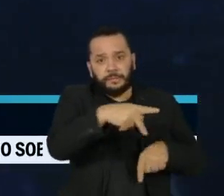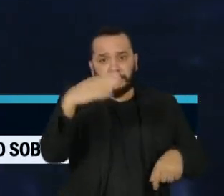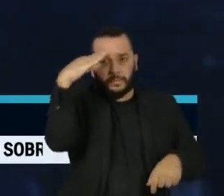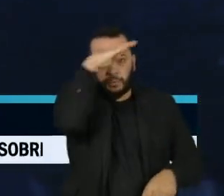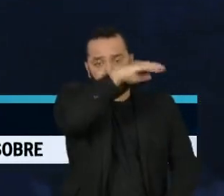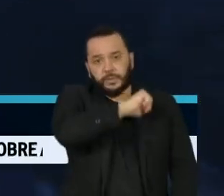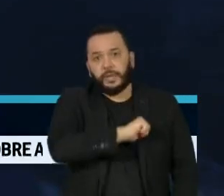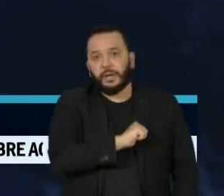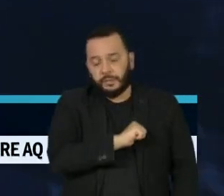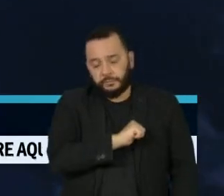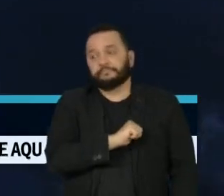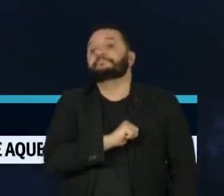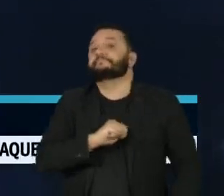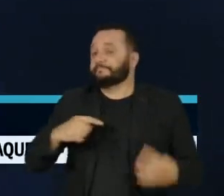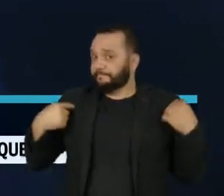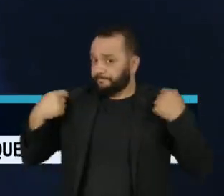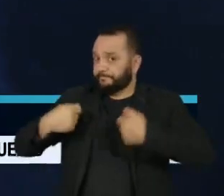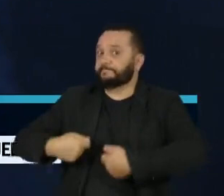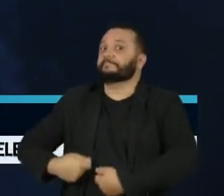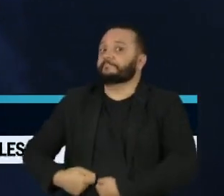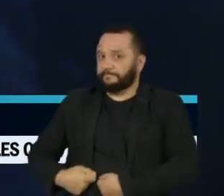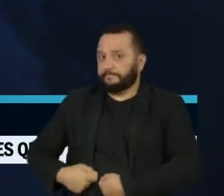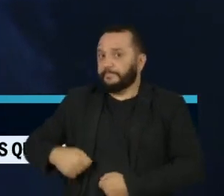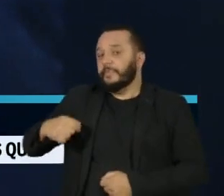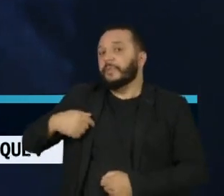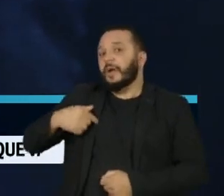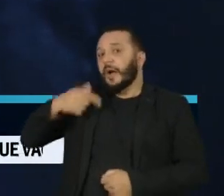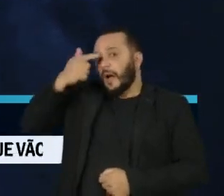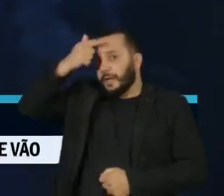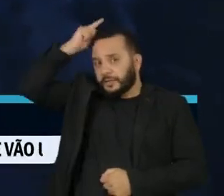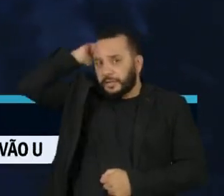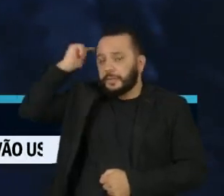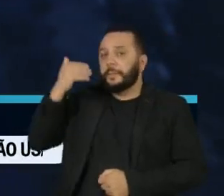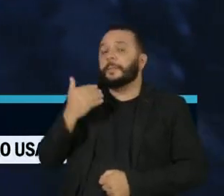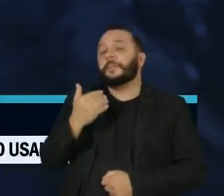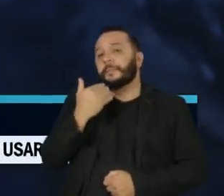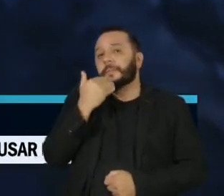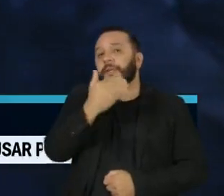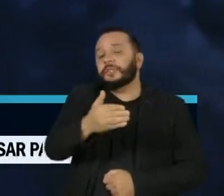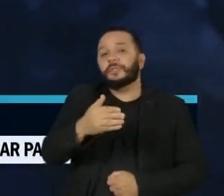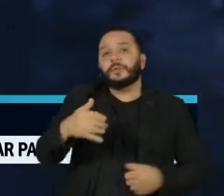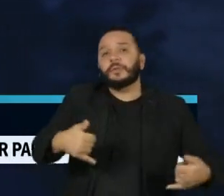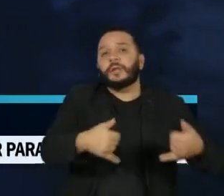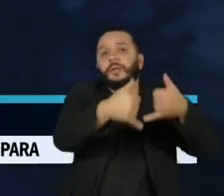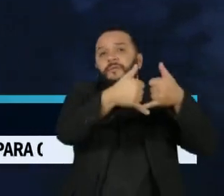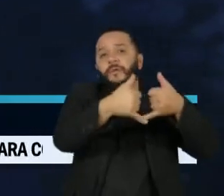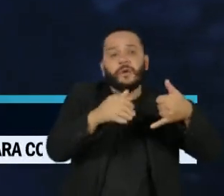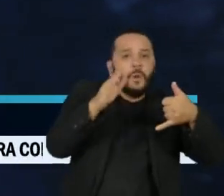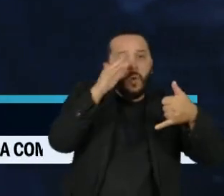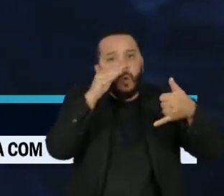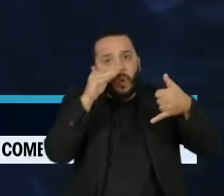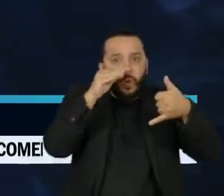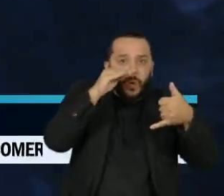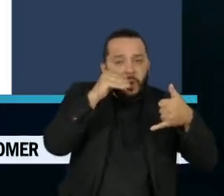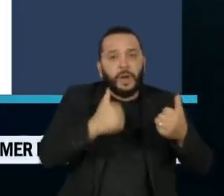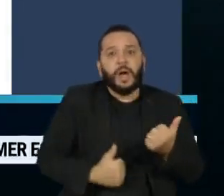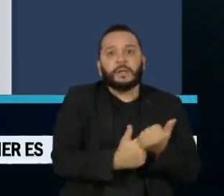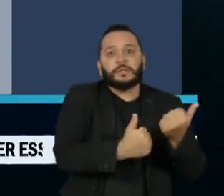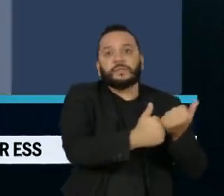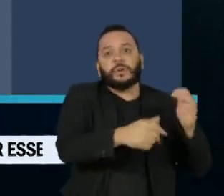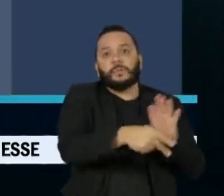O ministro do Supremo Tribunal Federal, Alexandre de Moraes, pediu a quebra de sigilo telefônico do assessor de Jair Bolsonaro.